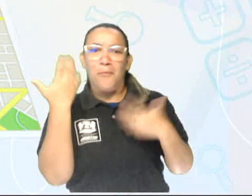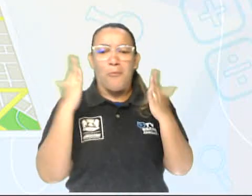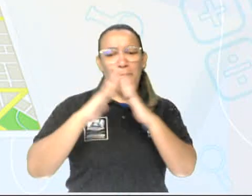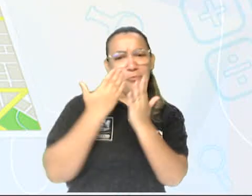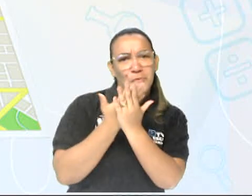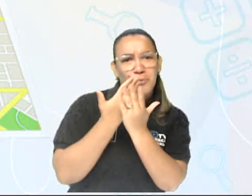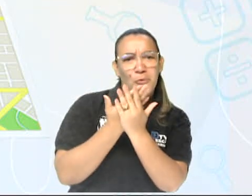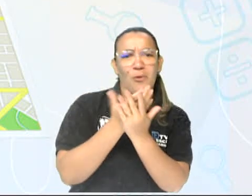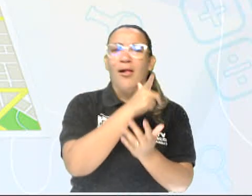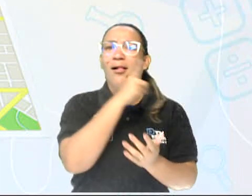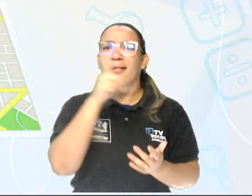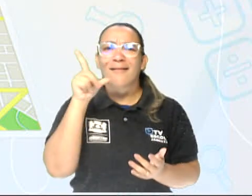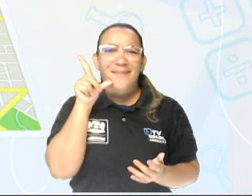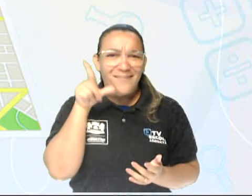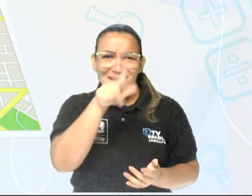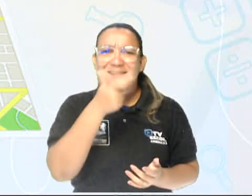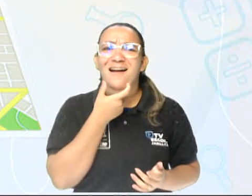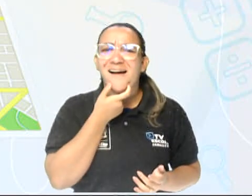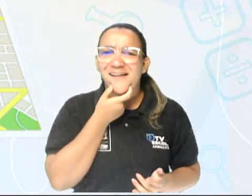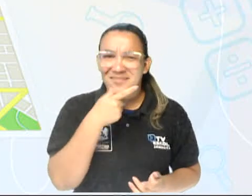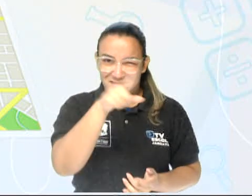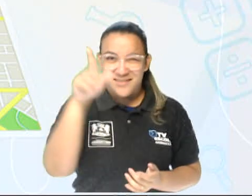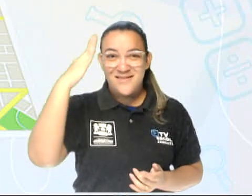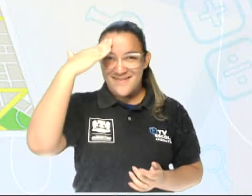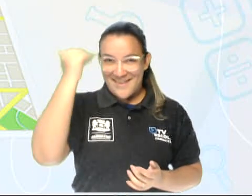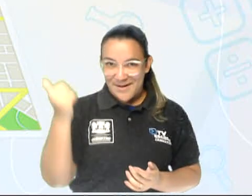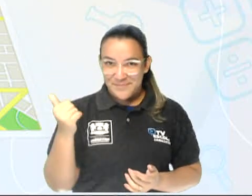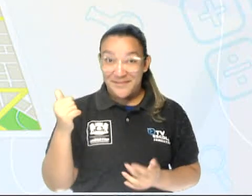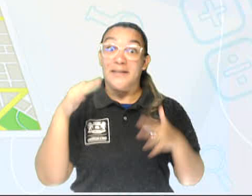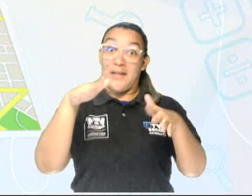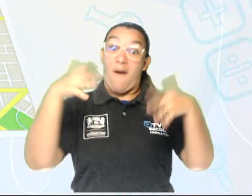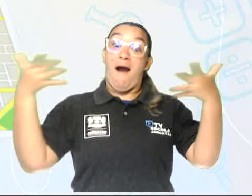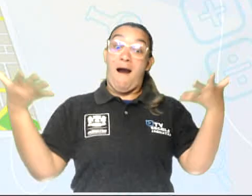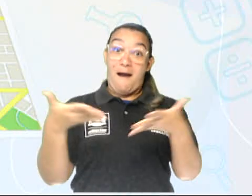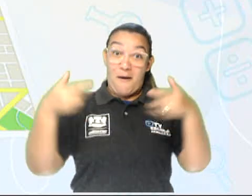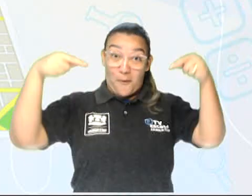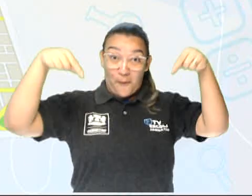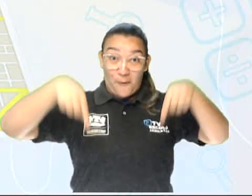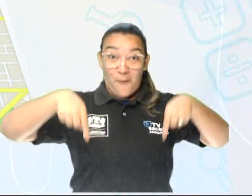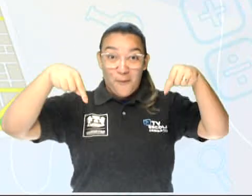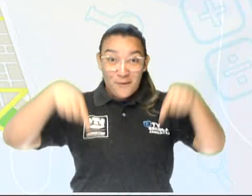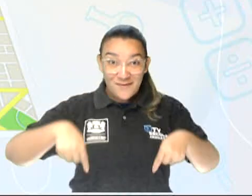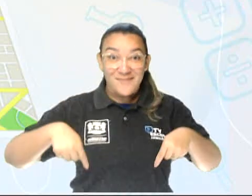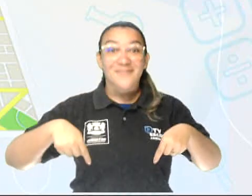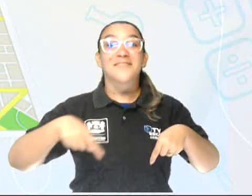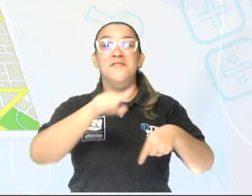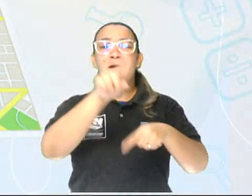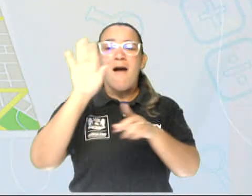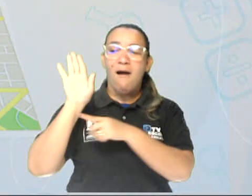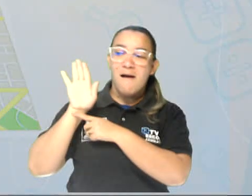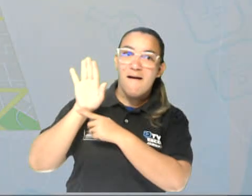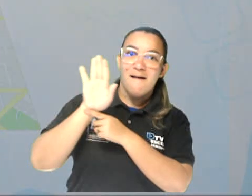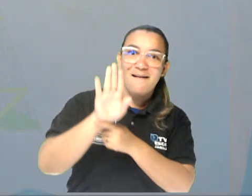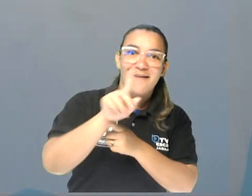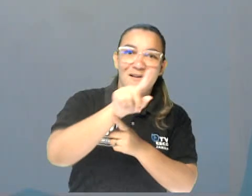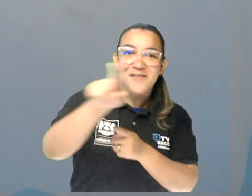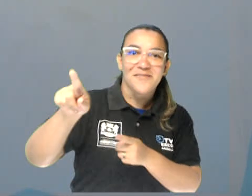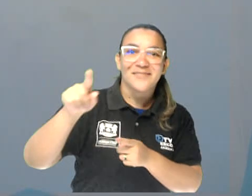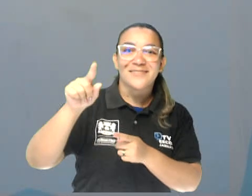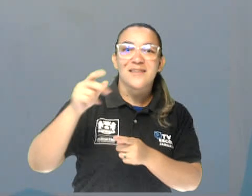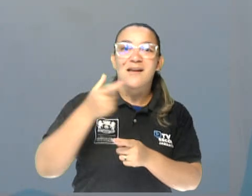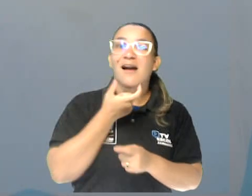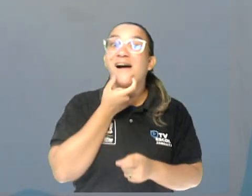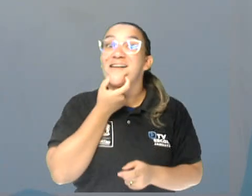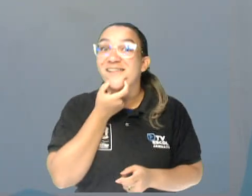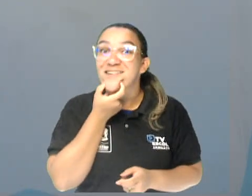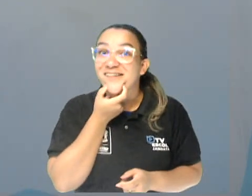lanchonete em inglês? Então, essa aula de agora vai ser justamente para te ajudar a dizer o